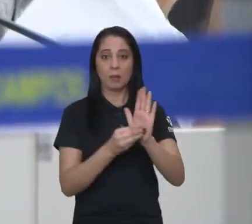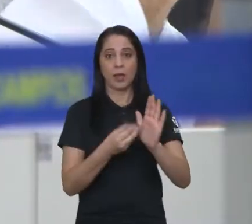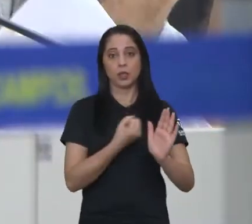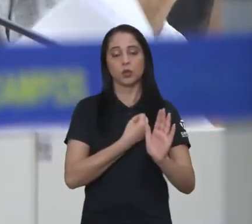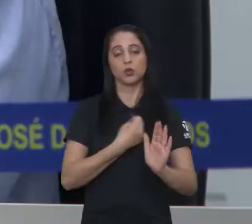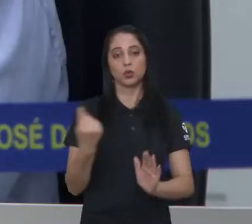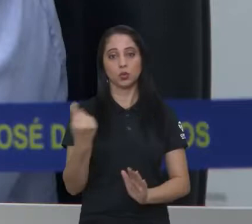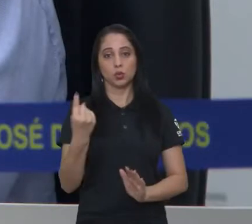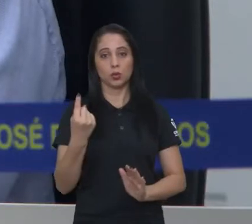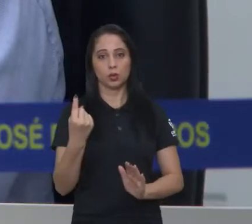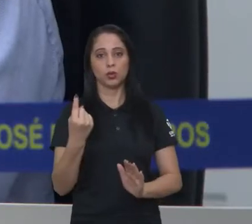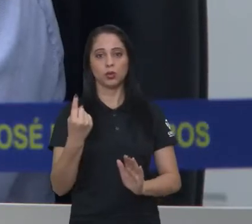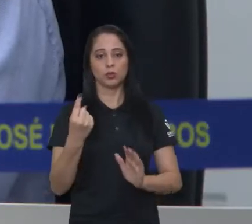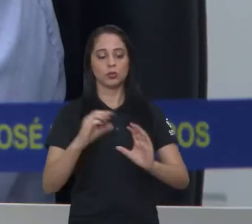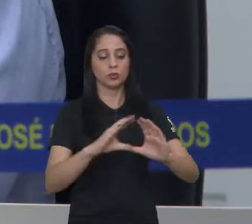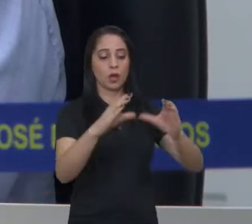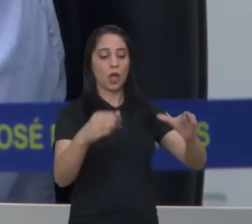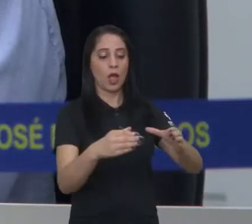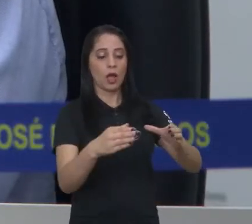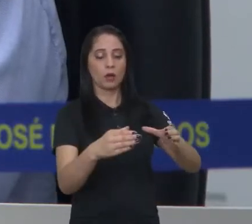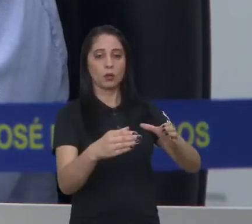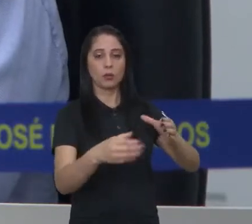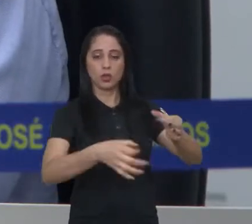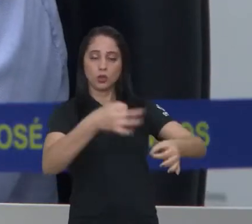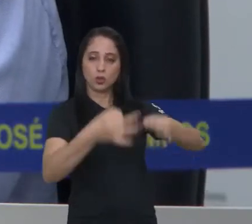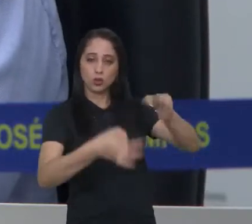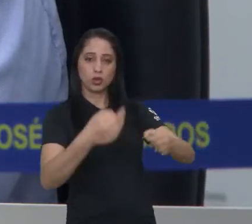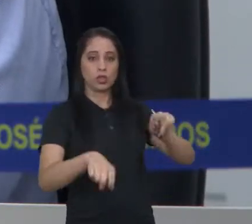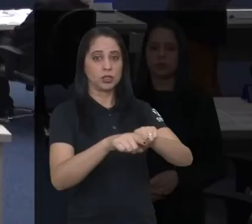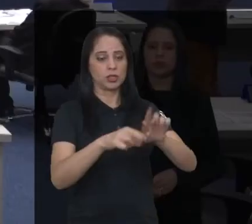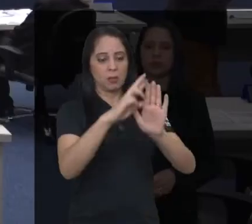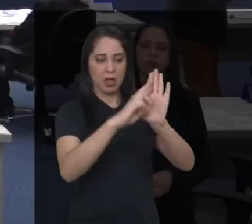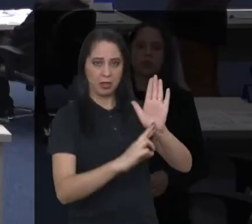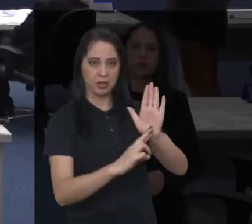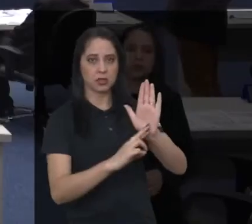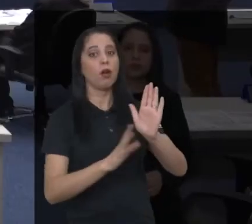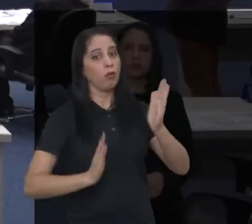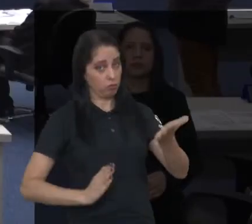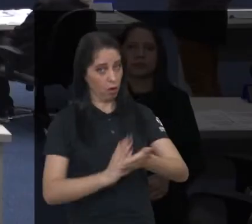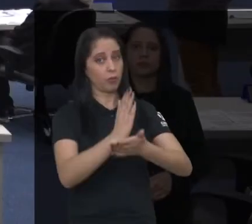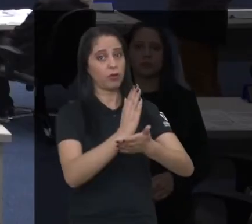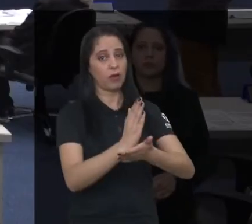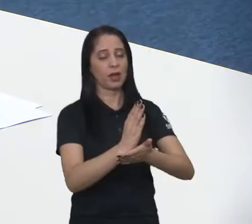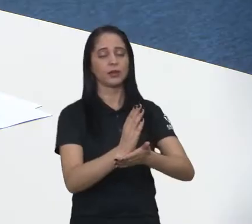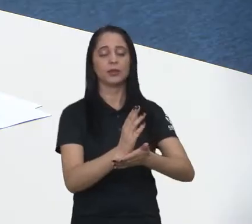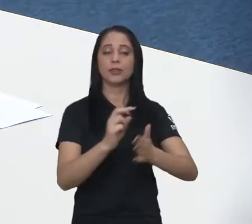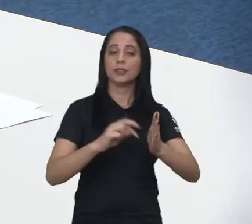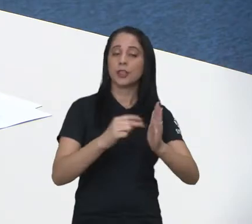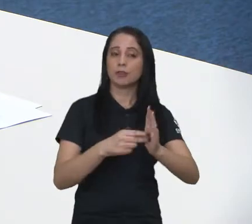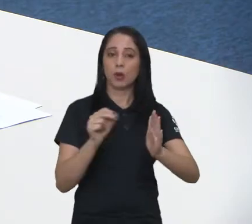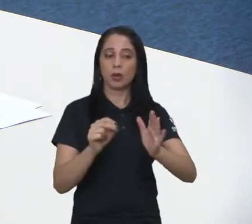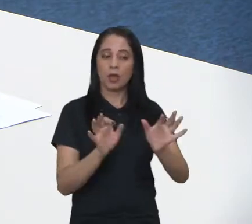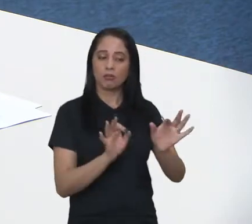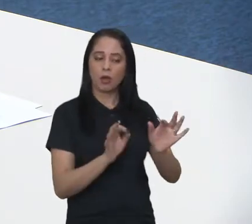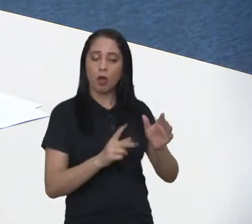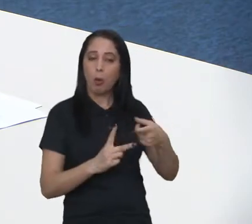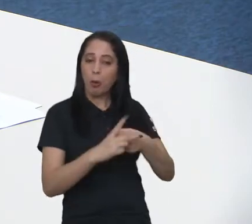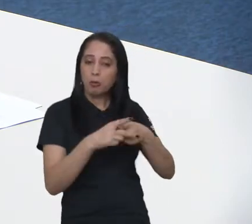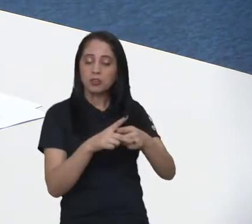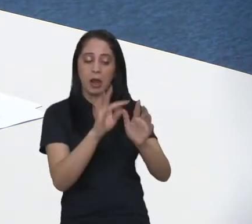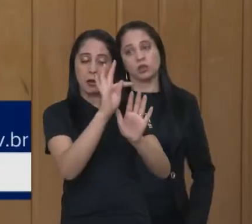emenda de número 1, apresentada pela Comissão de Justiça e Redação e aprovada em plenário, faz correções